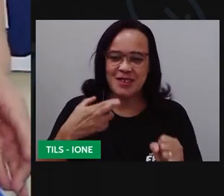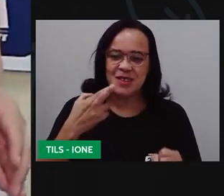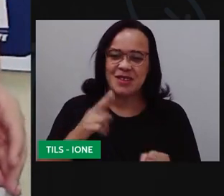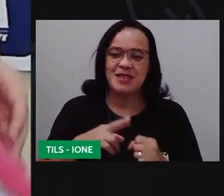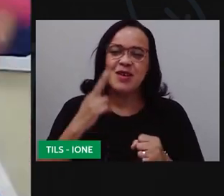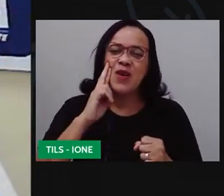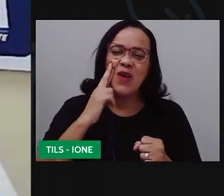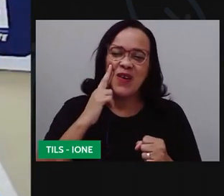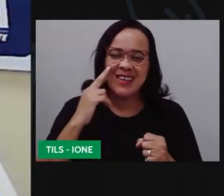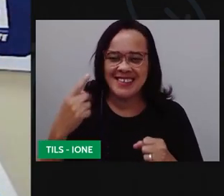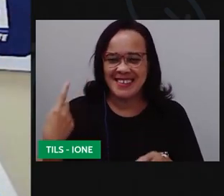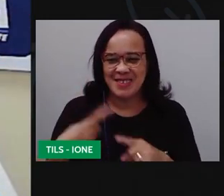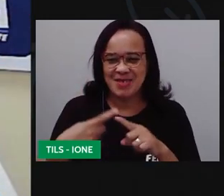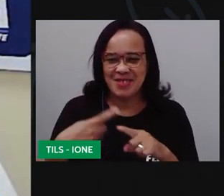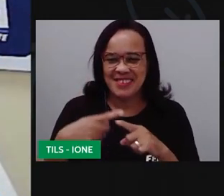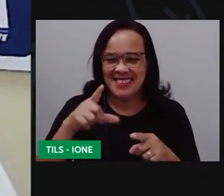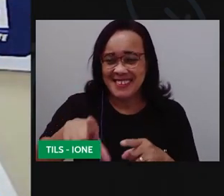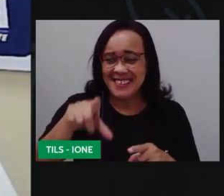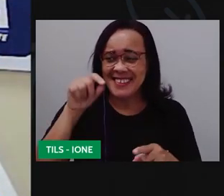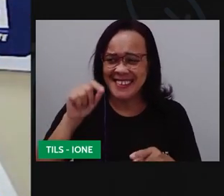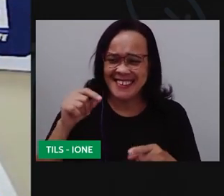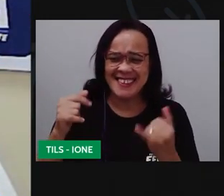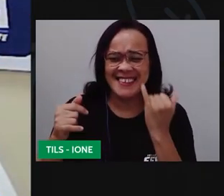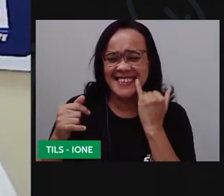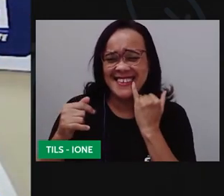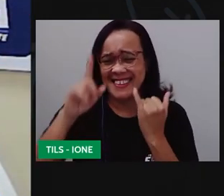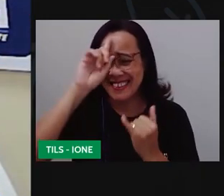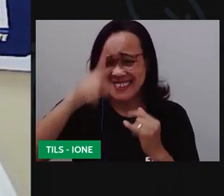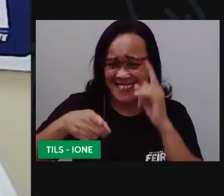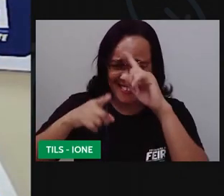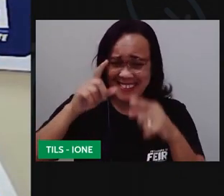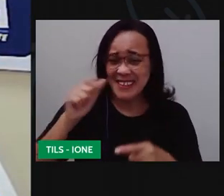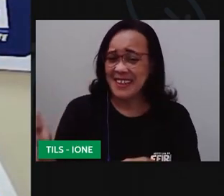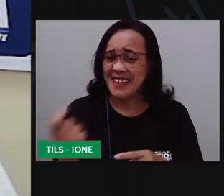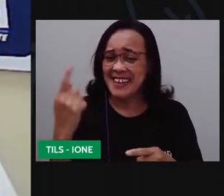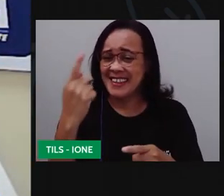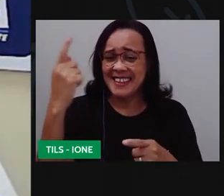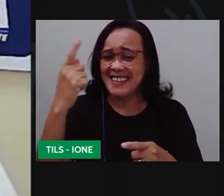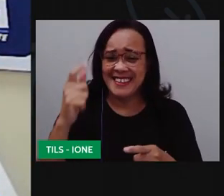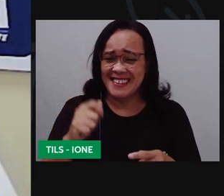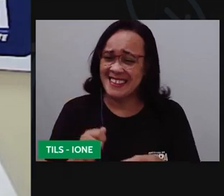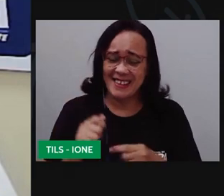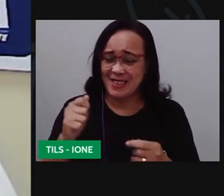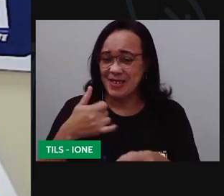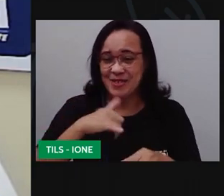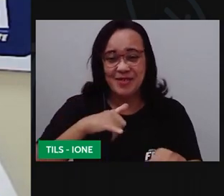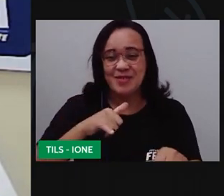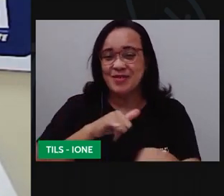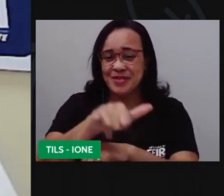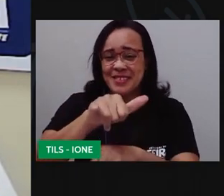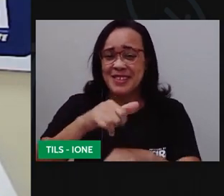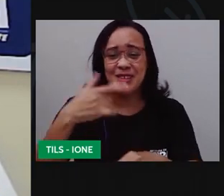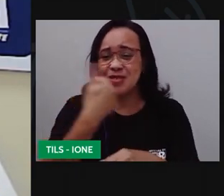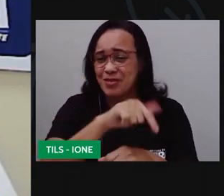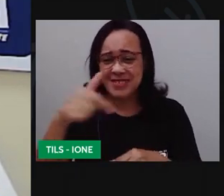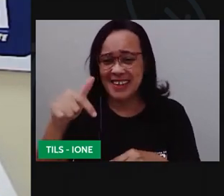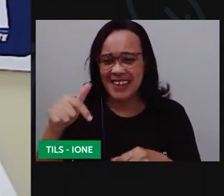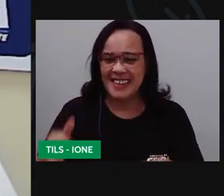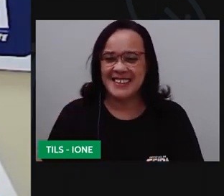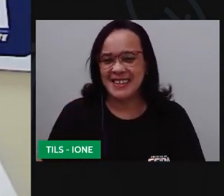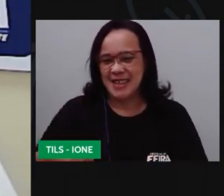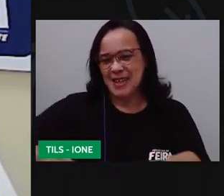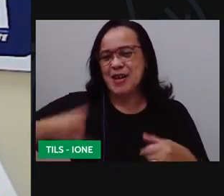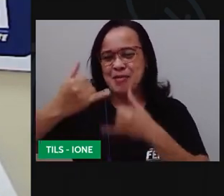rosa porque hoje aqui quem vai mandar Ione nada de Anderson tá Anderson não tá aqui a gente tá fazendo as coisas escondidas dele vamos lá